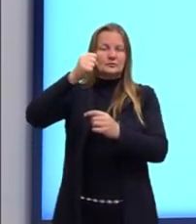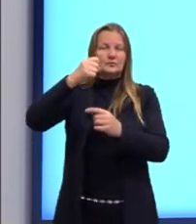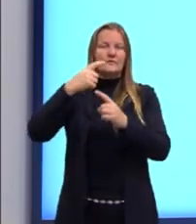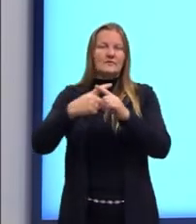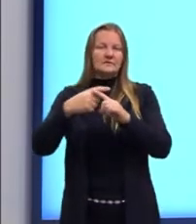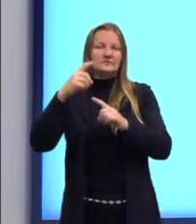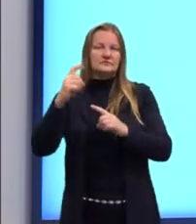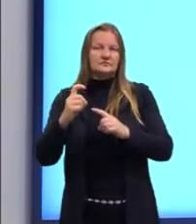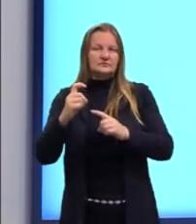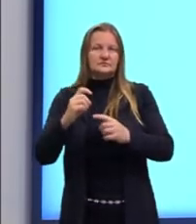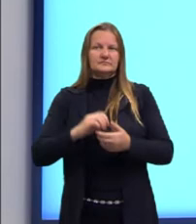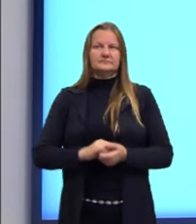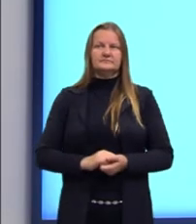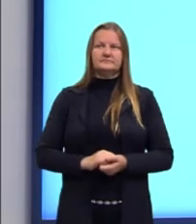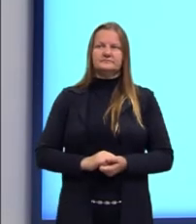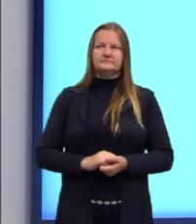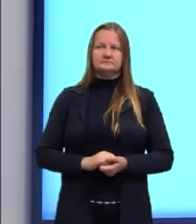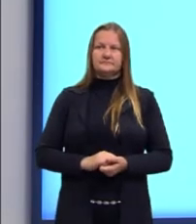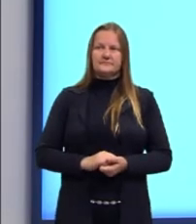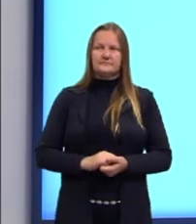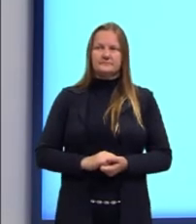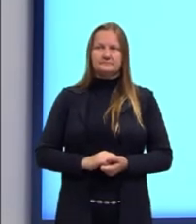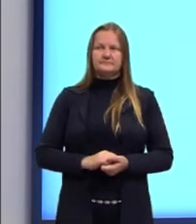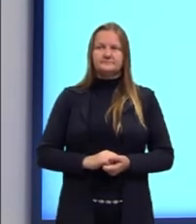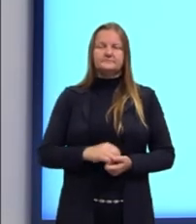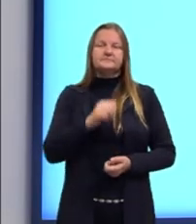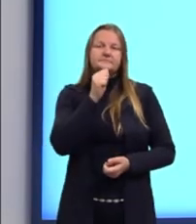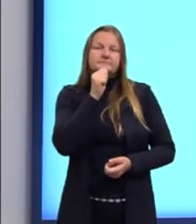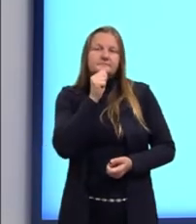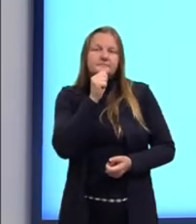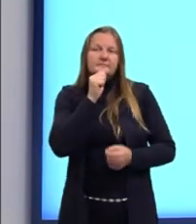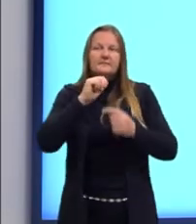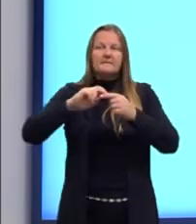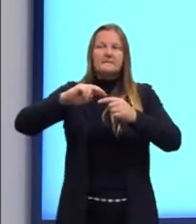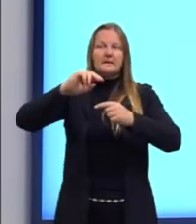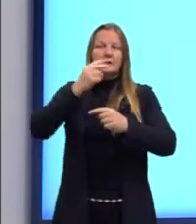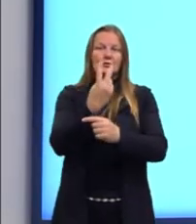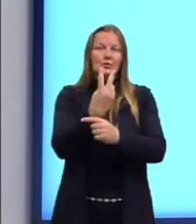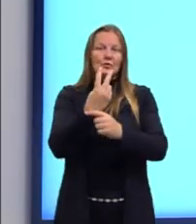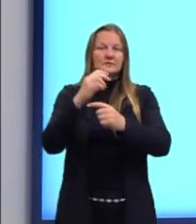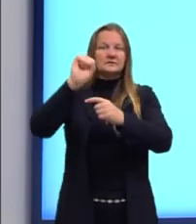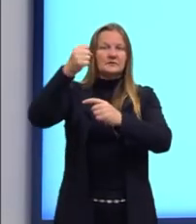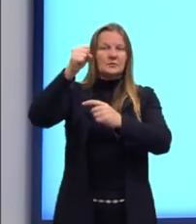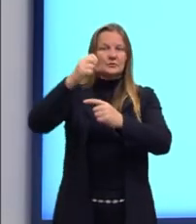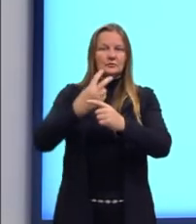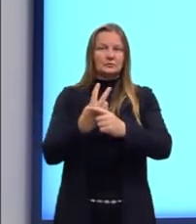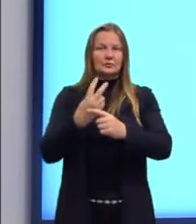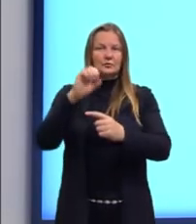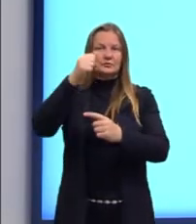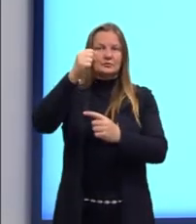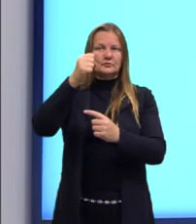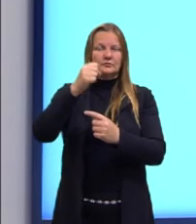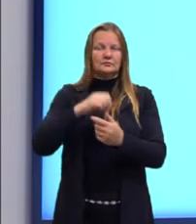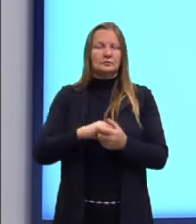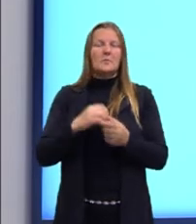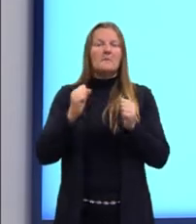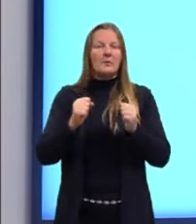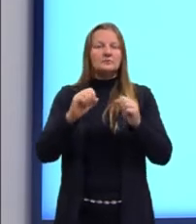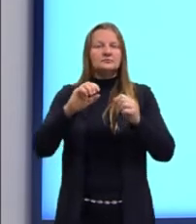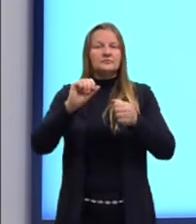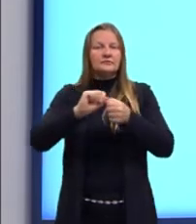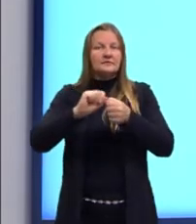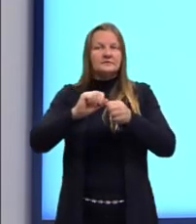vezes X. Ainda a gente, a potência 2 elevado a 8, ela pode ser resolvida. 2